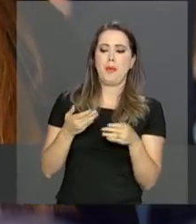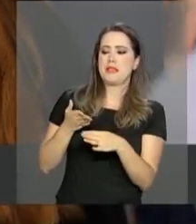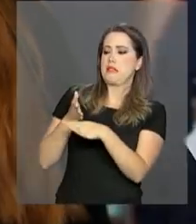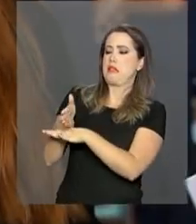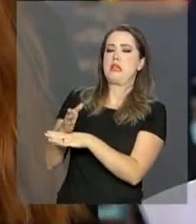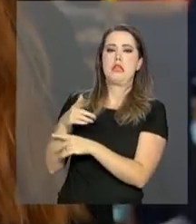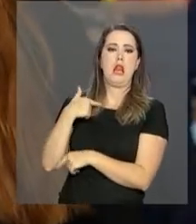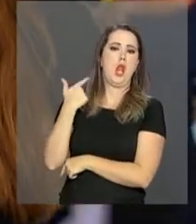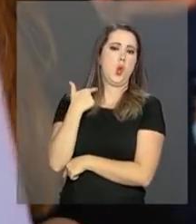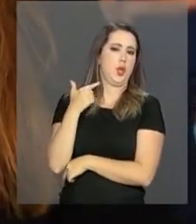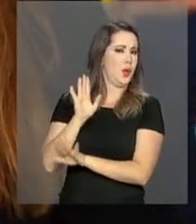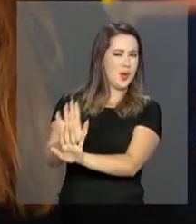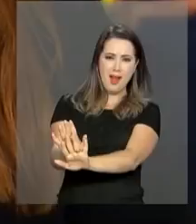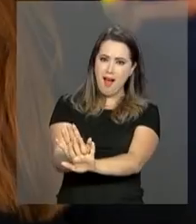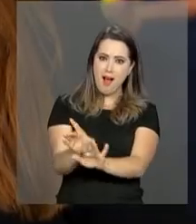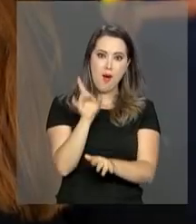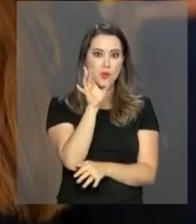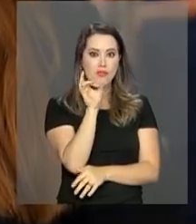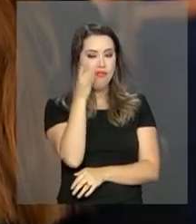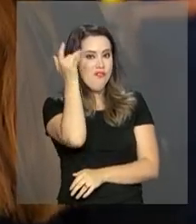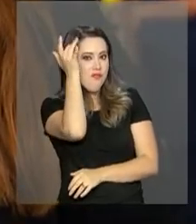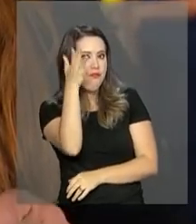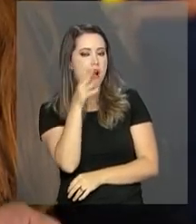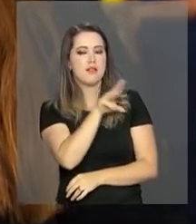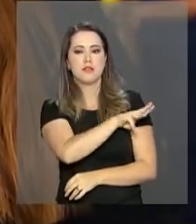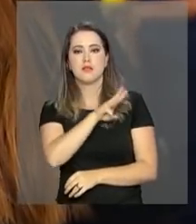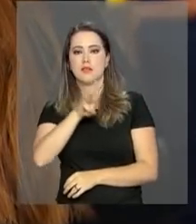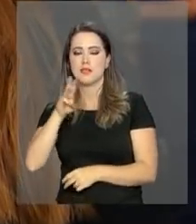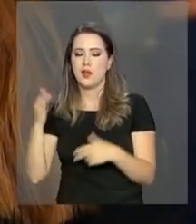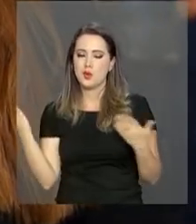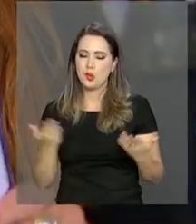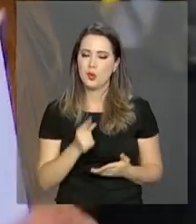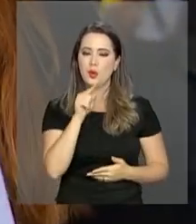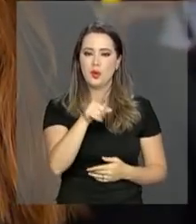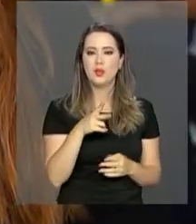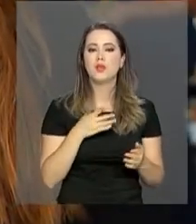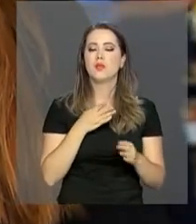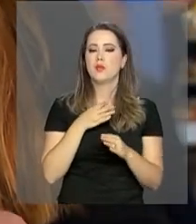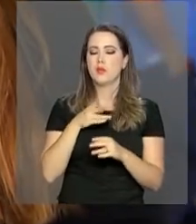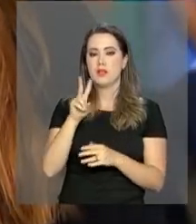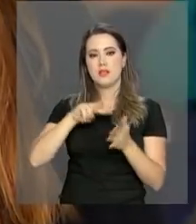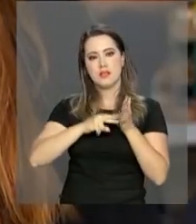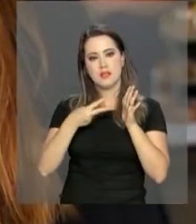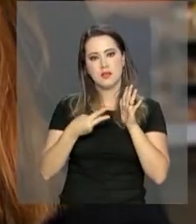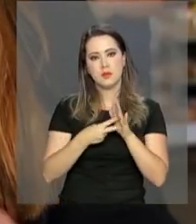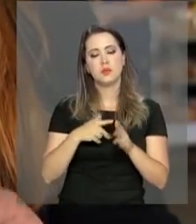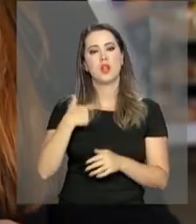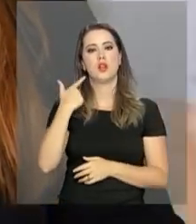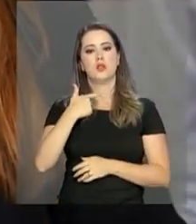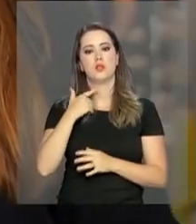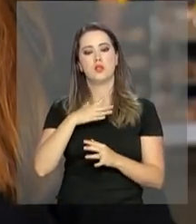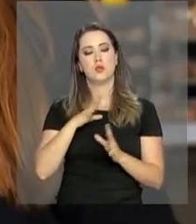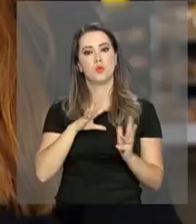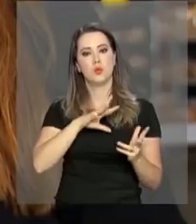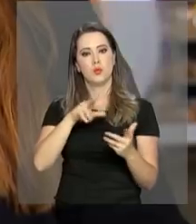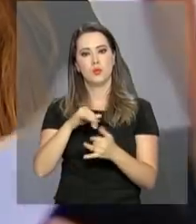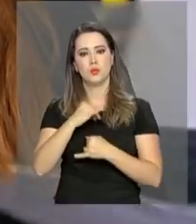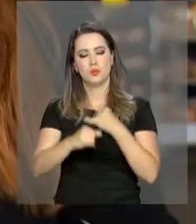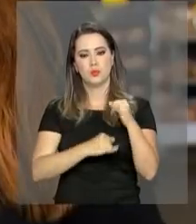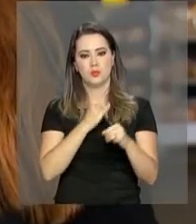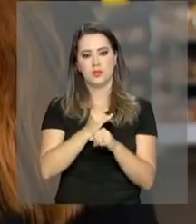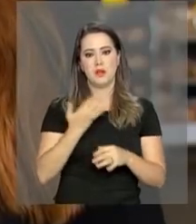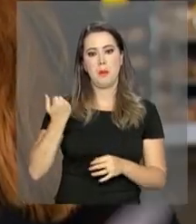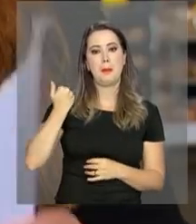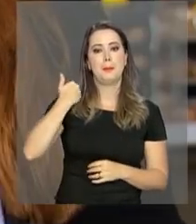precisará vir uma lotérica para fazer suas apostas. Isso significa a entrada das loterias da Caixa no mundo virtual, que é